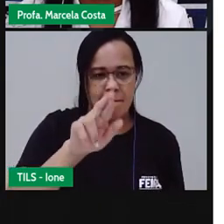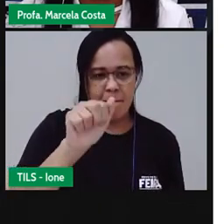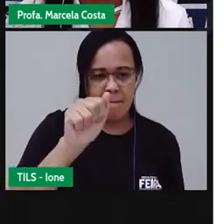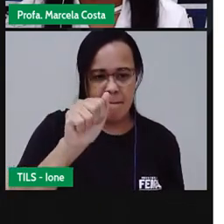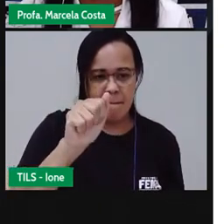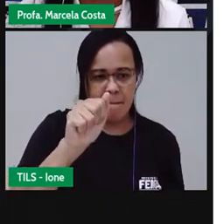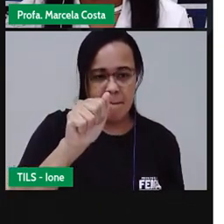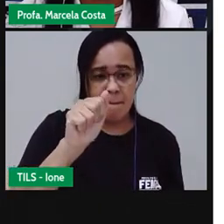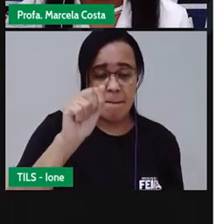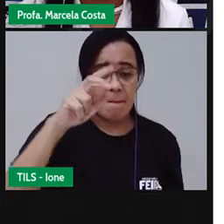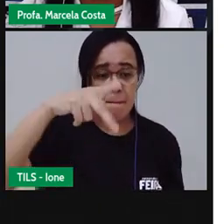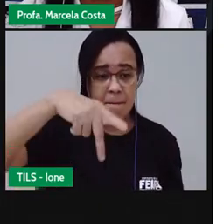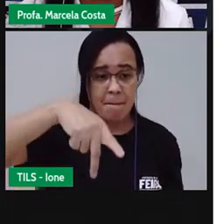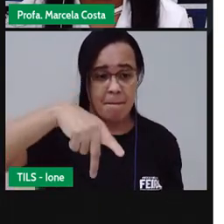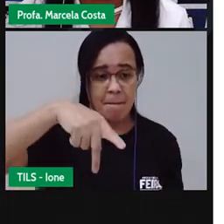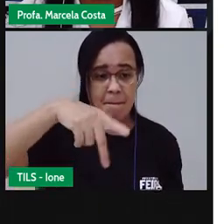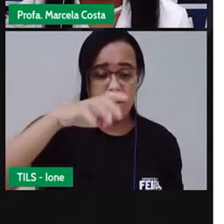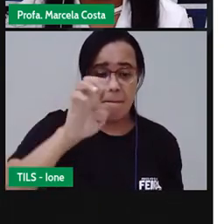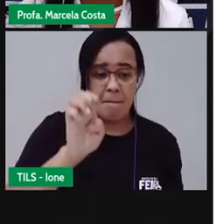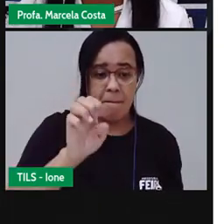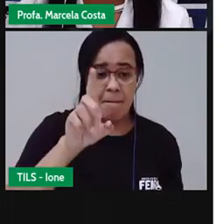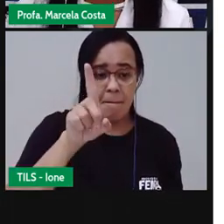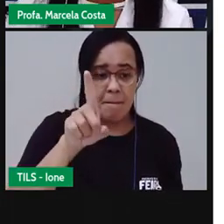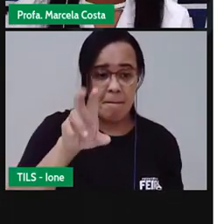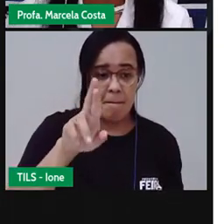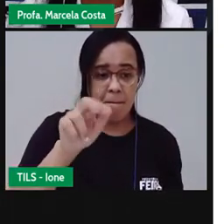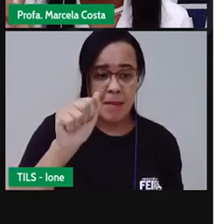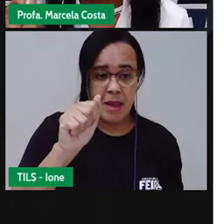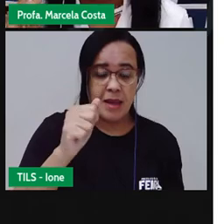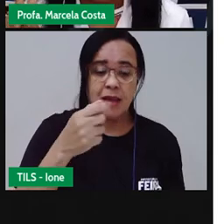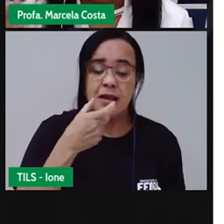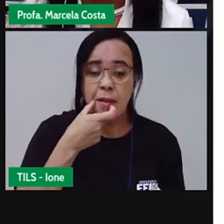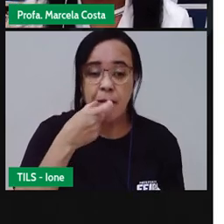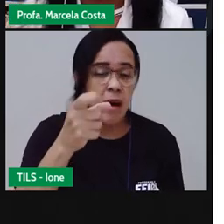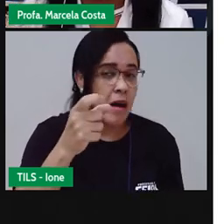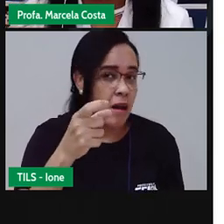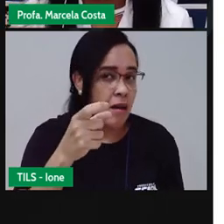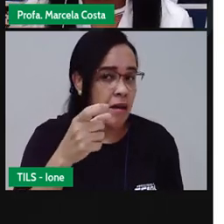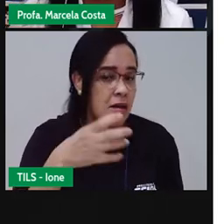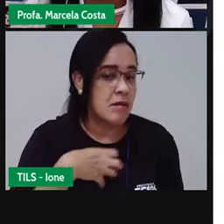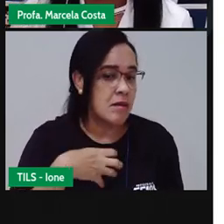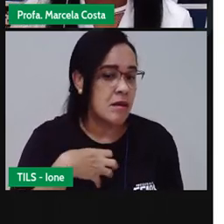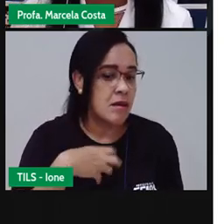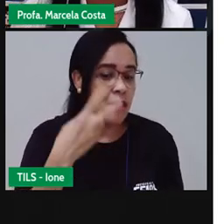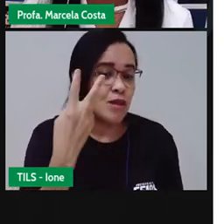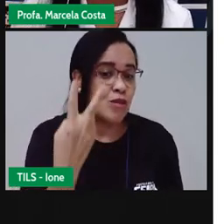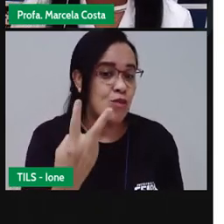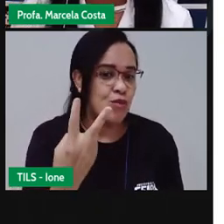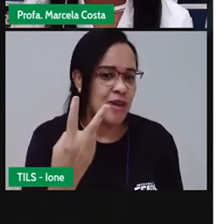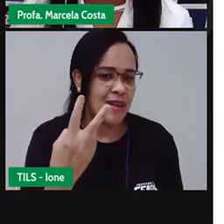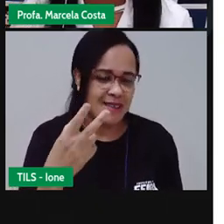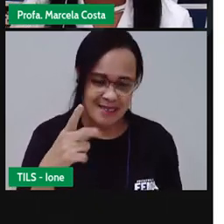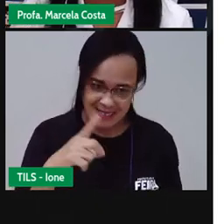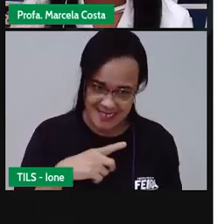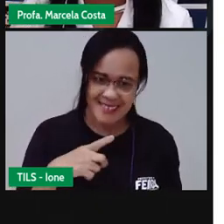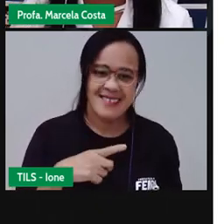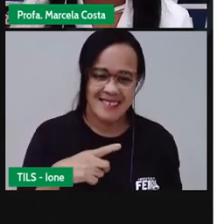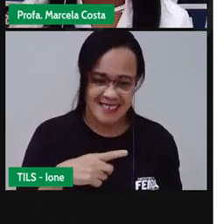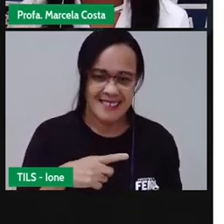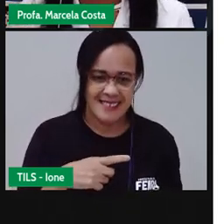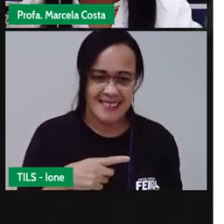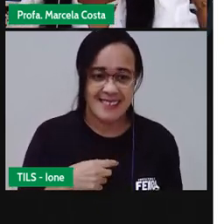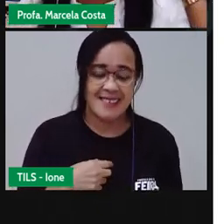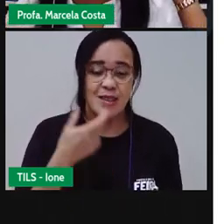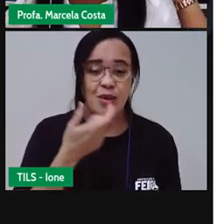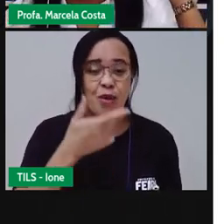Pedra. Pedra. Que tem duas sílabas. E esse símbolo aqui